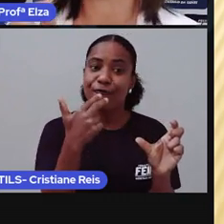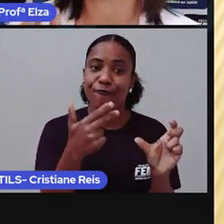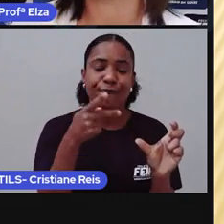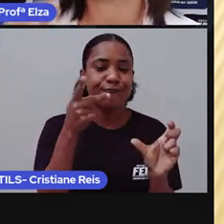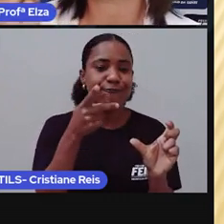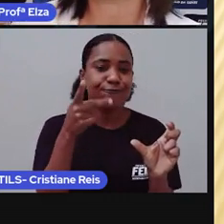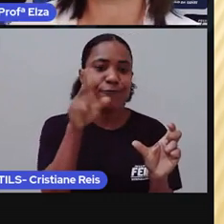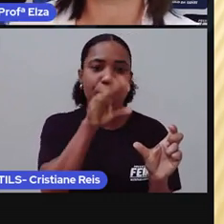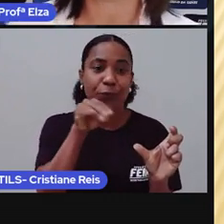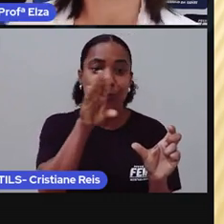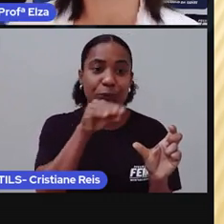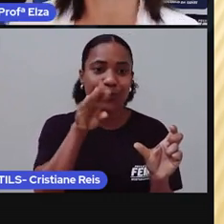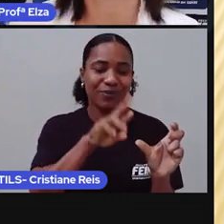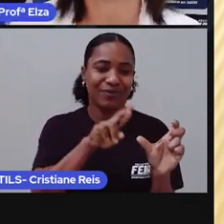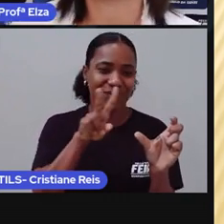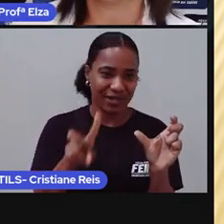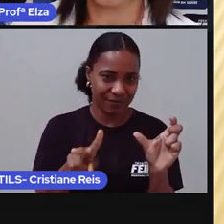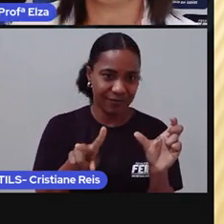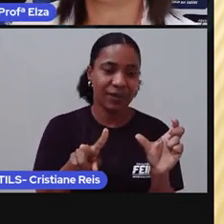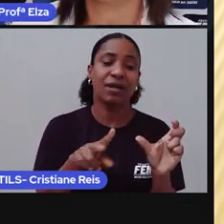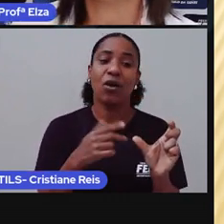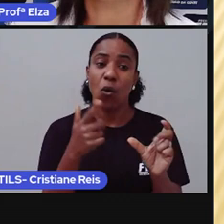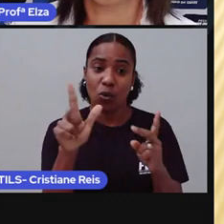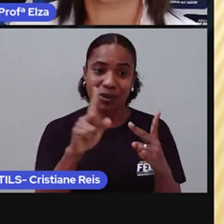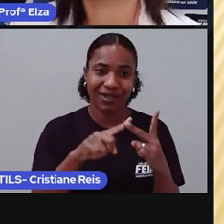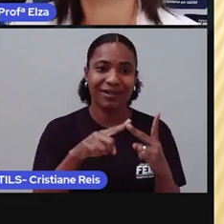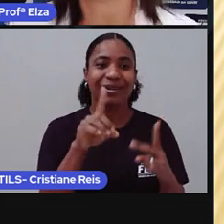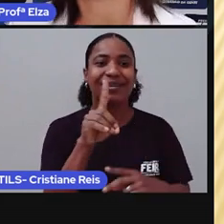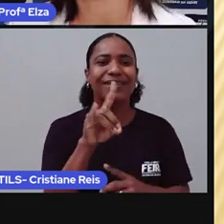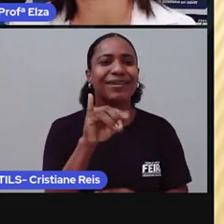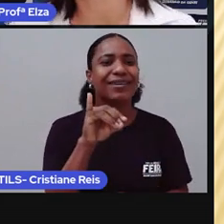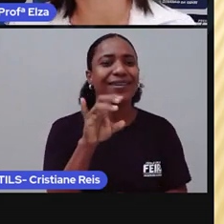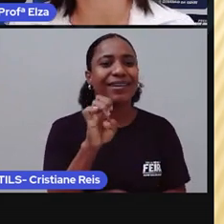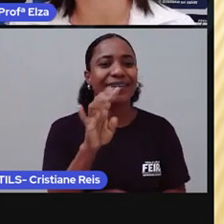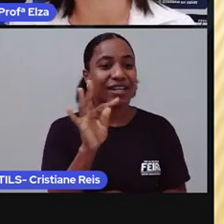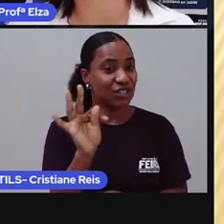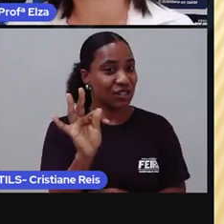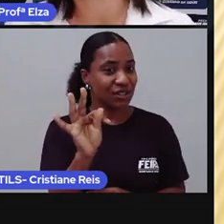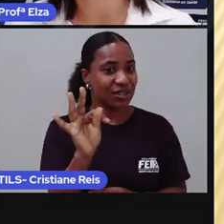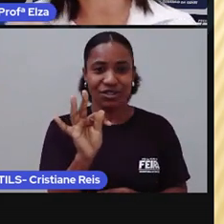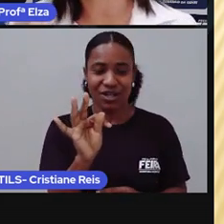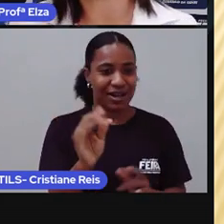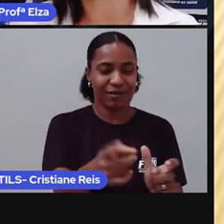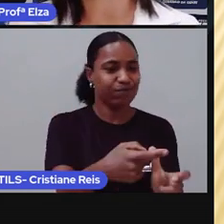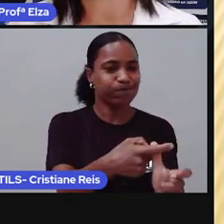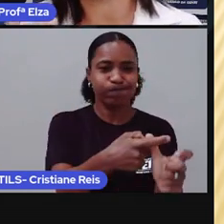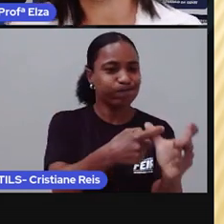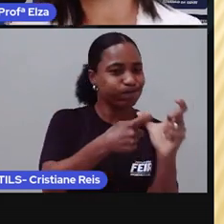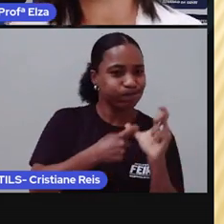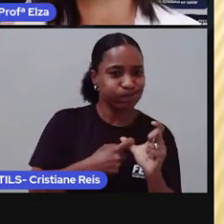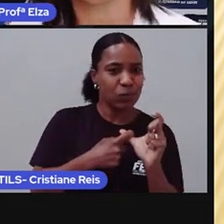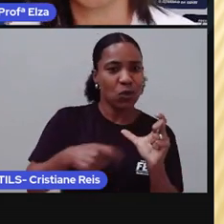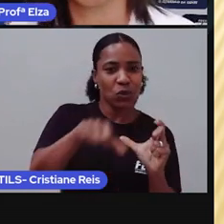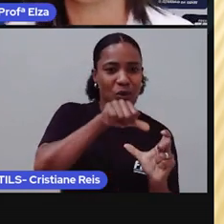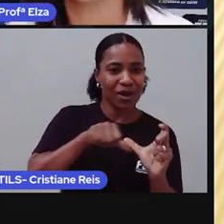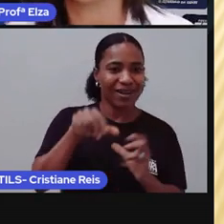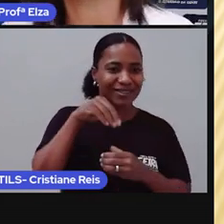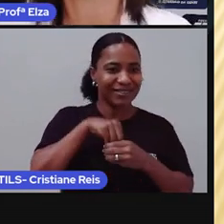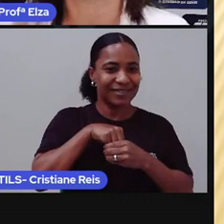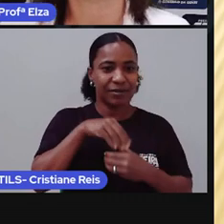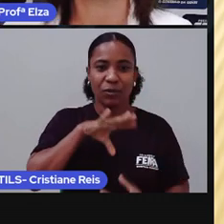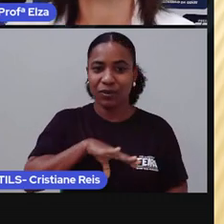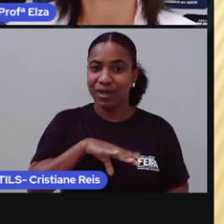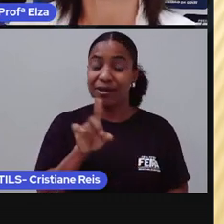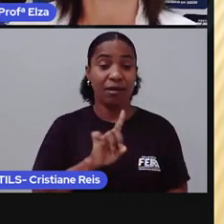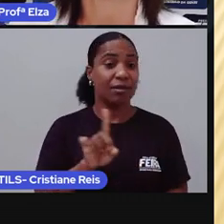existem também aquelas como o diet, que não foram aportuguesadas. E nós as utilizamos